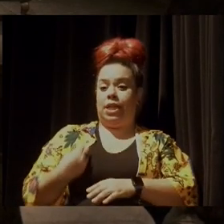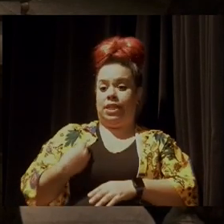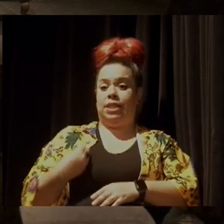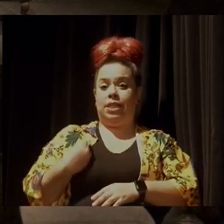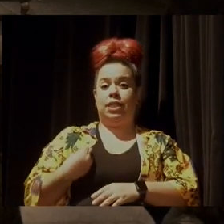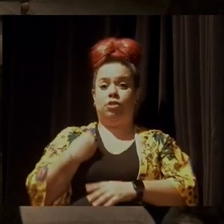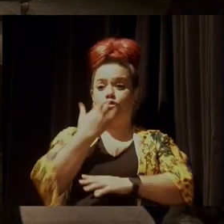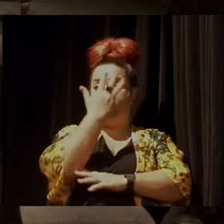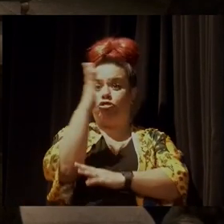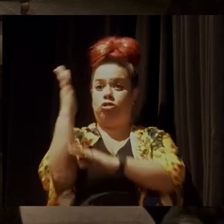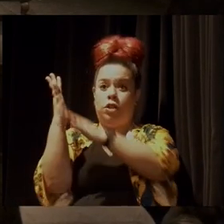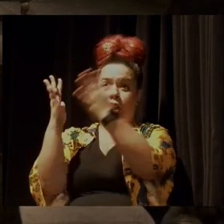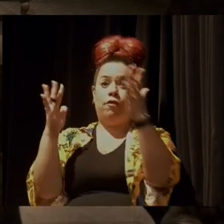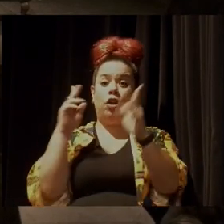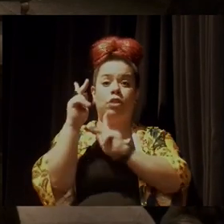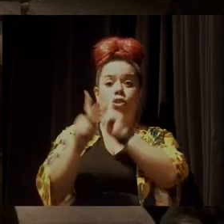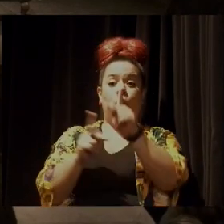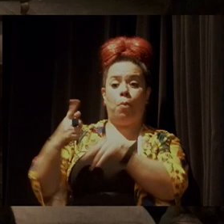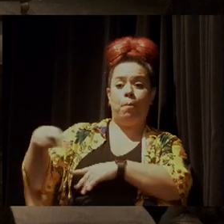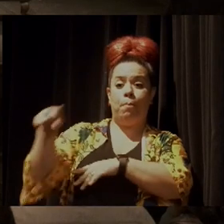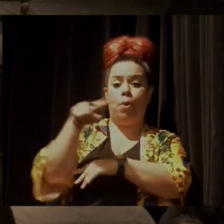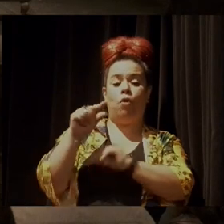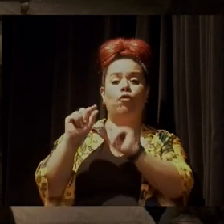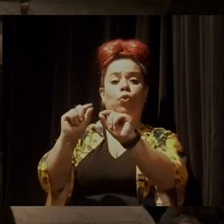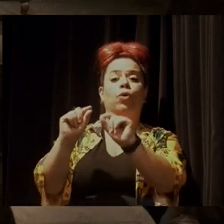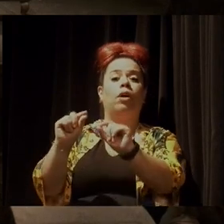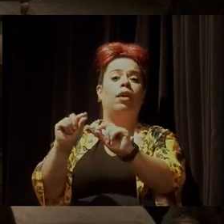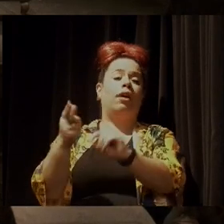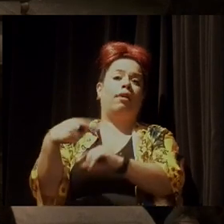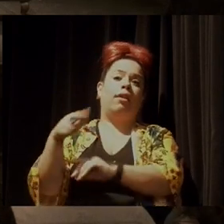uma população que tem uma